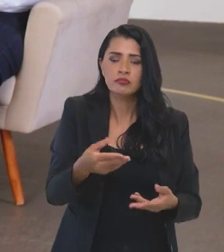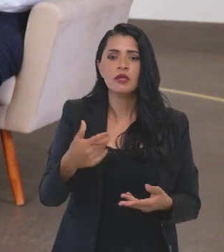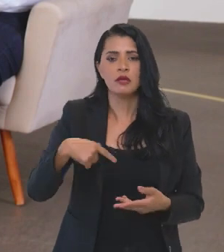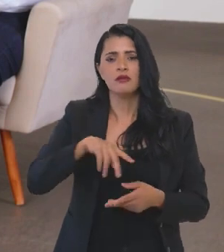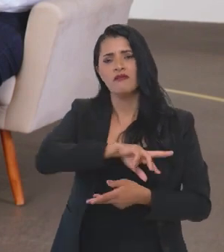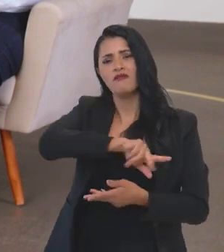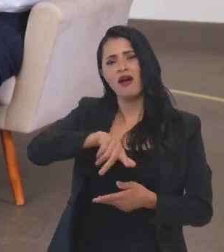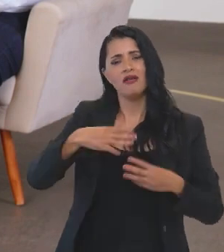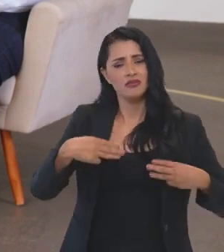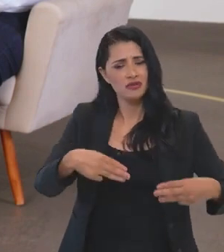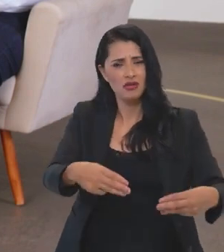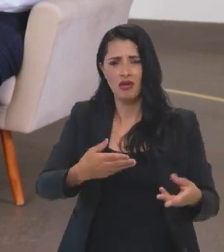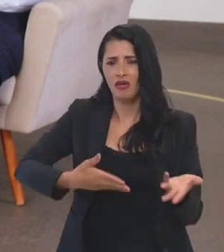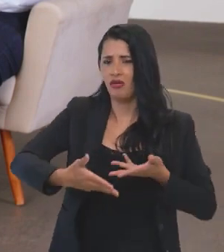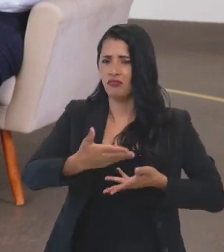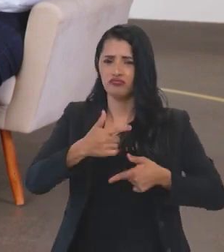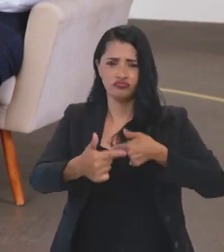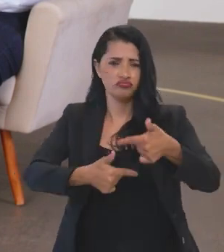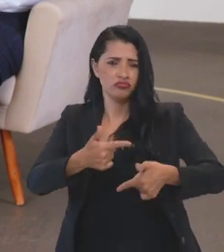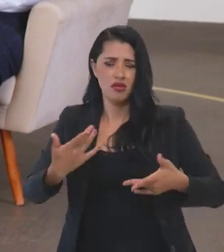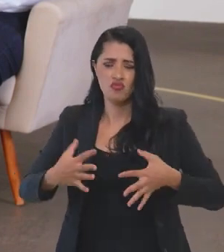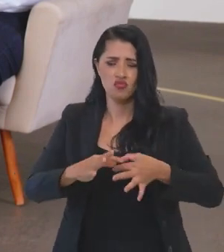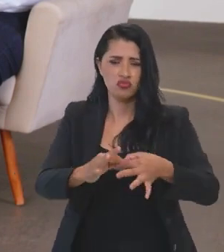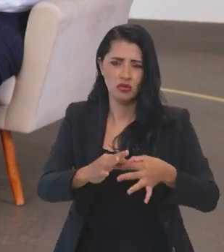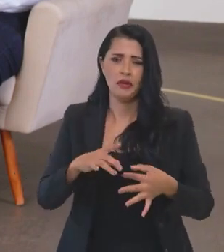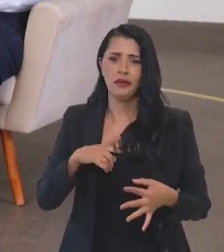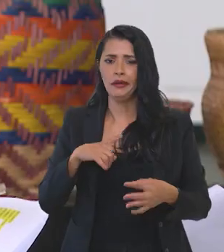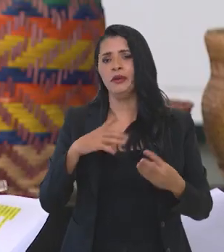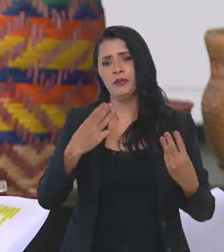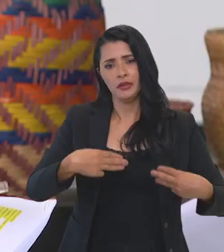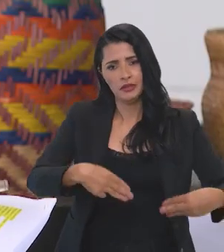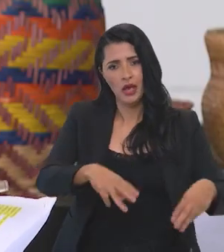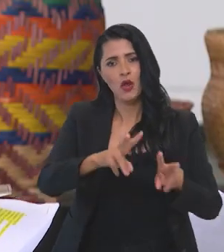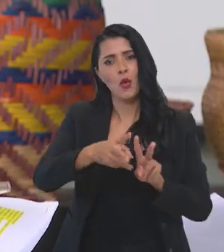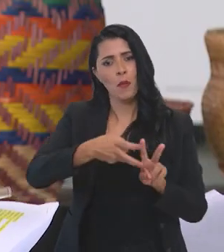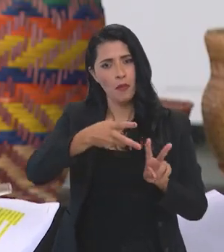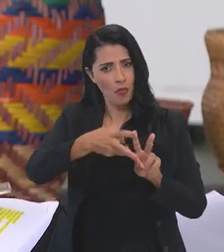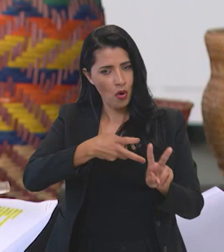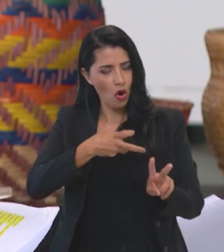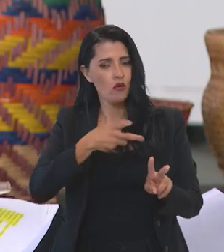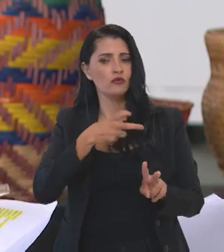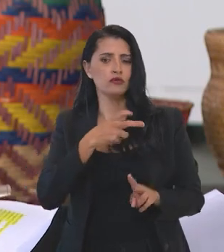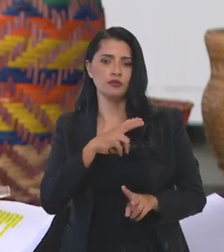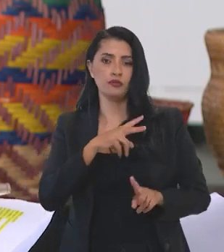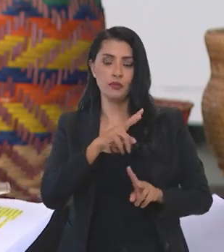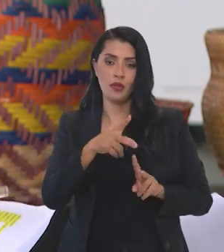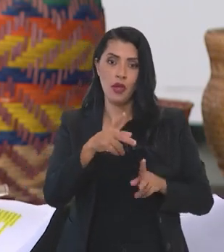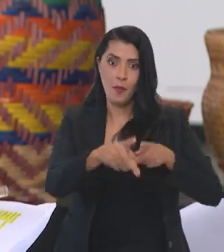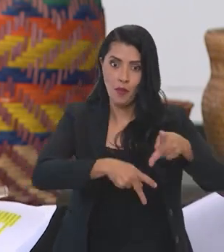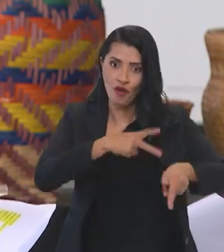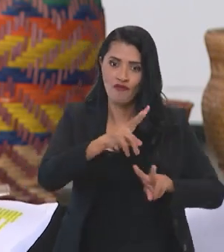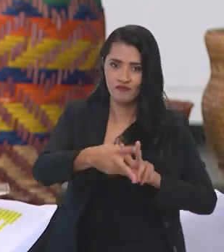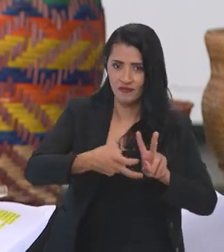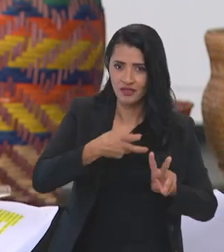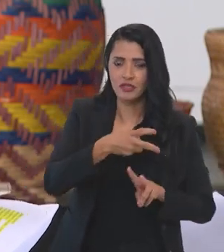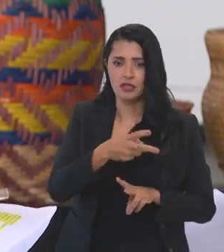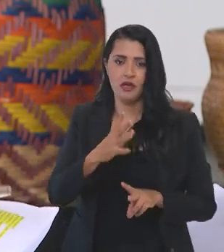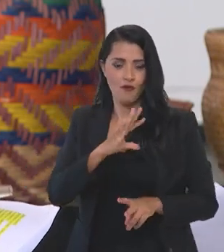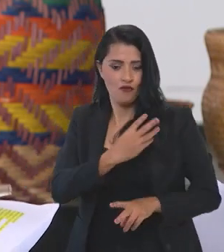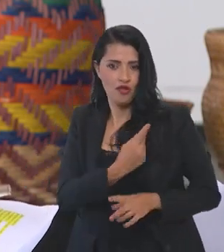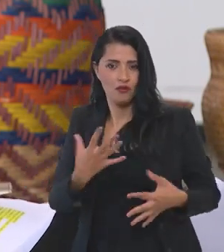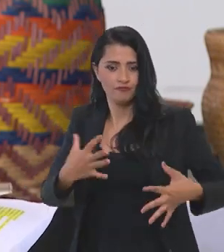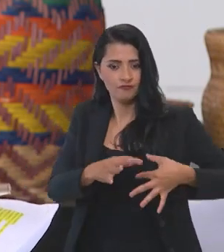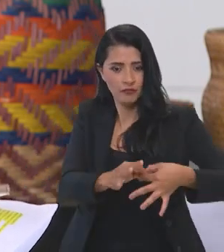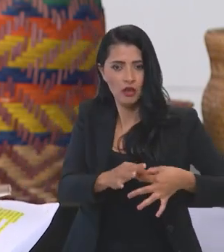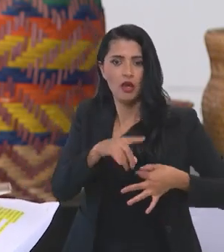envolve diferentes ministérios. Desde o Ministério dos Povos Indígenas, o MPI, que a FUNAI está vinculada. Apesar de FUNAI